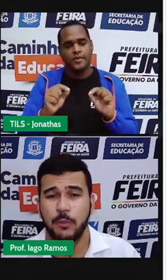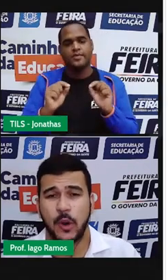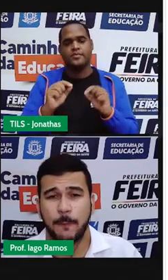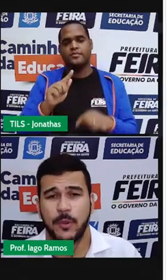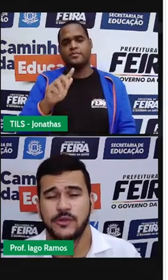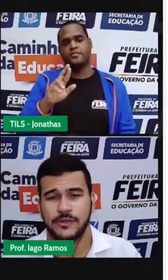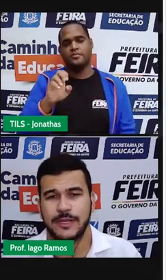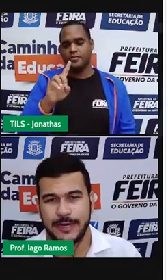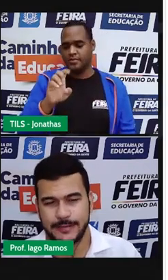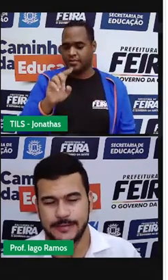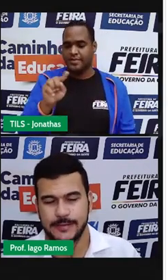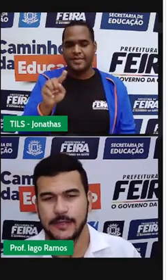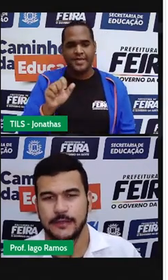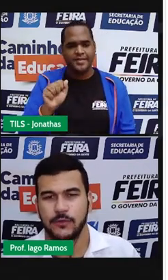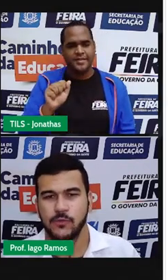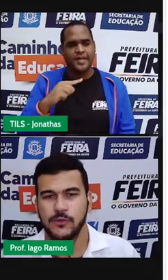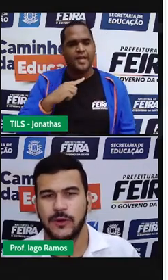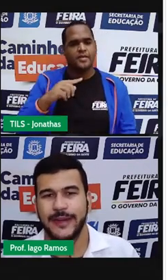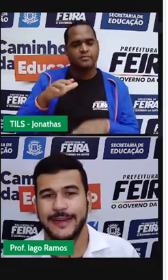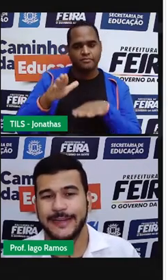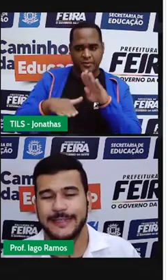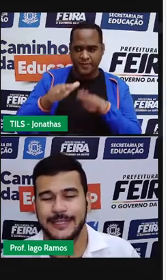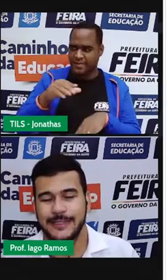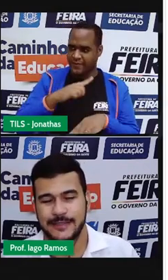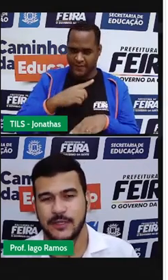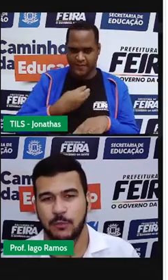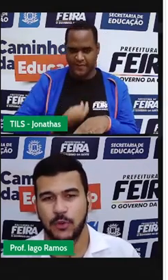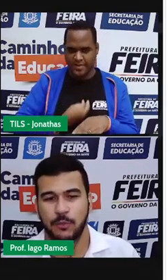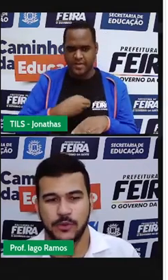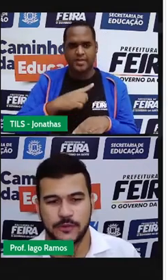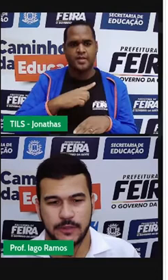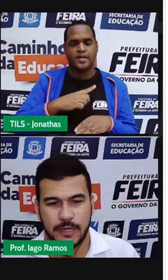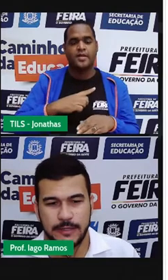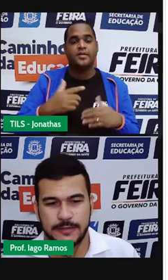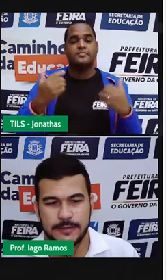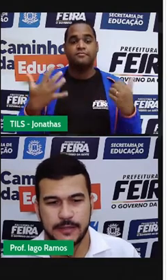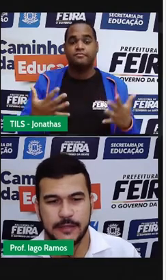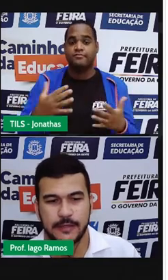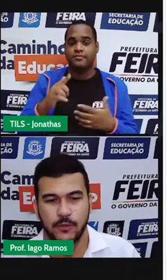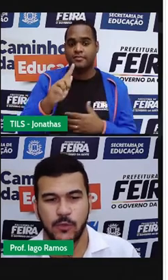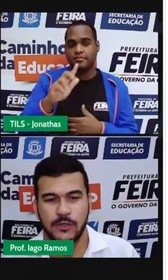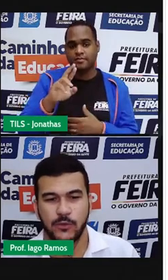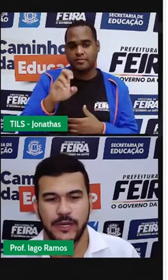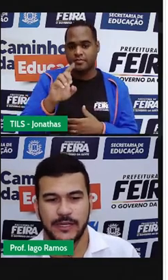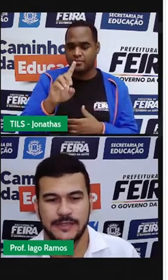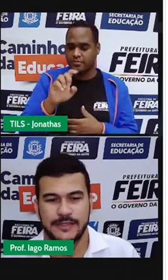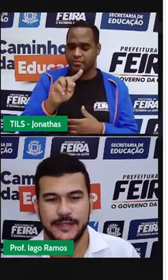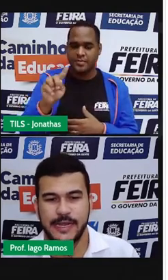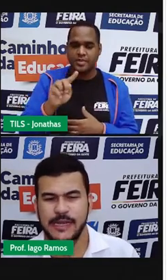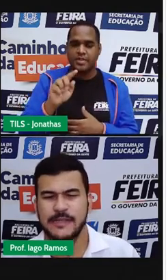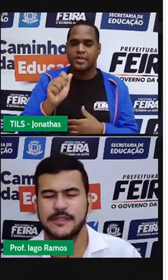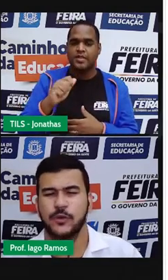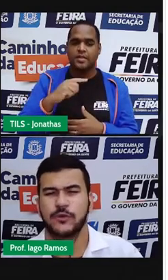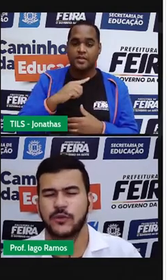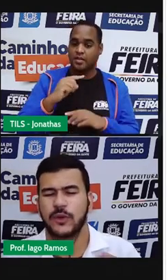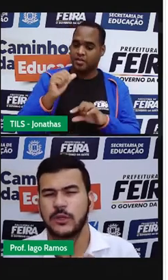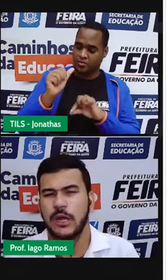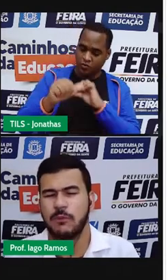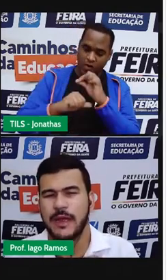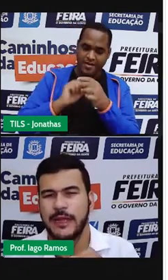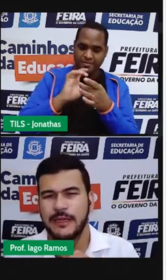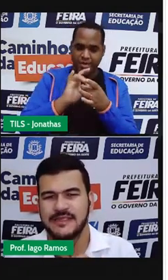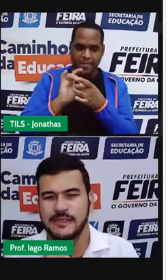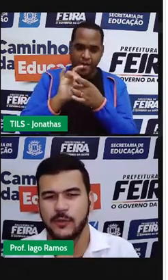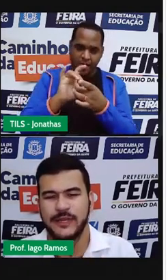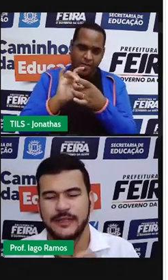proporcionais. Então, quando é que grandezas são proporcionais? Quando elas se relacionam, quando